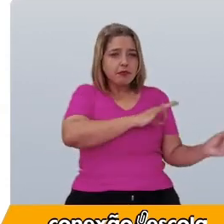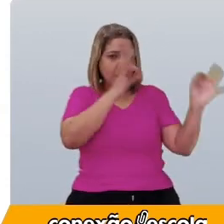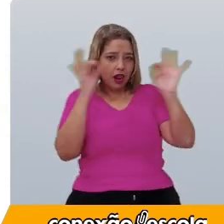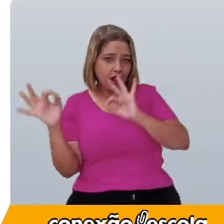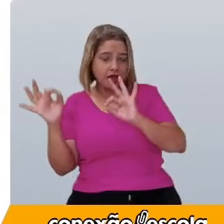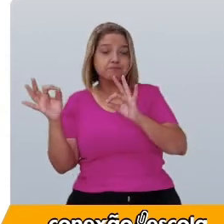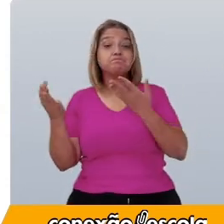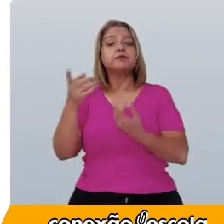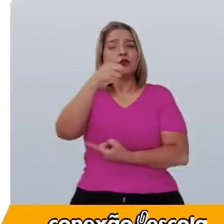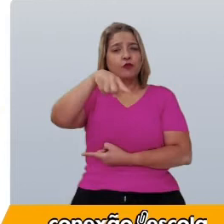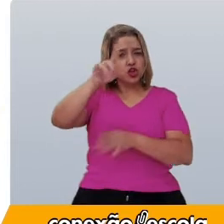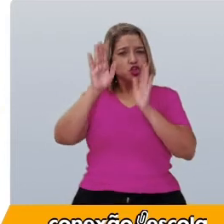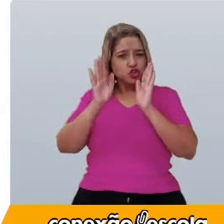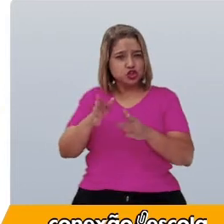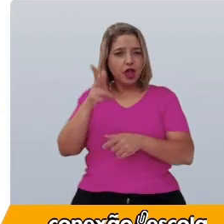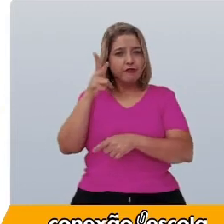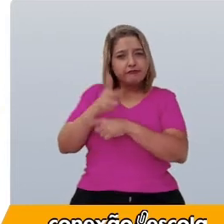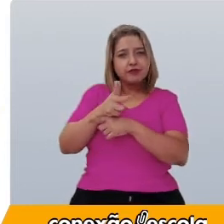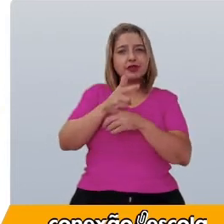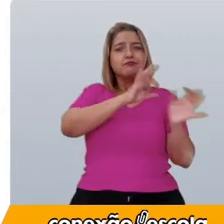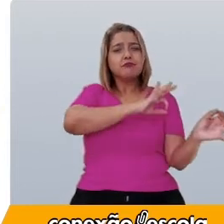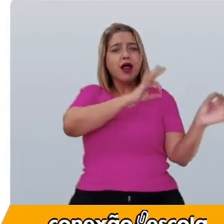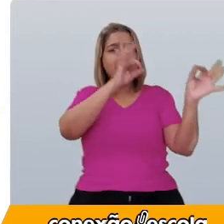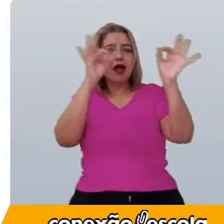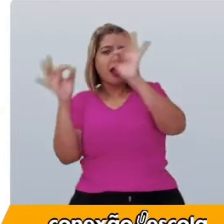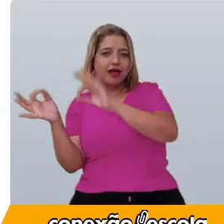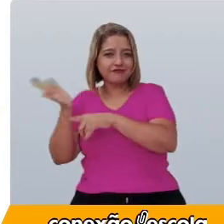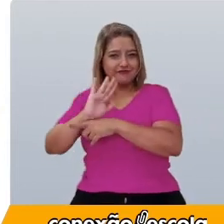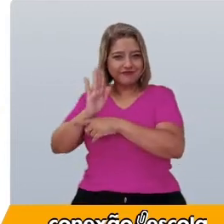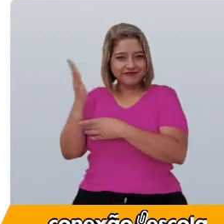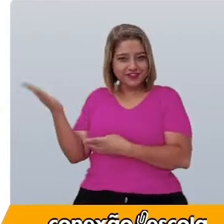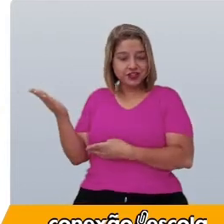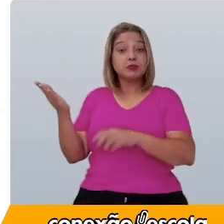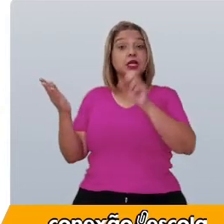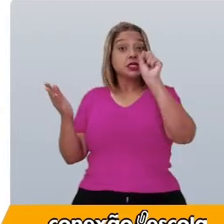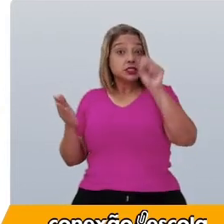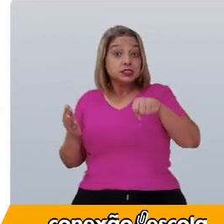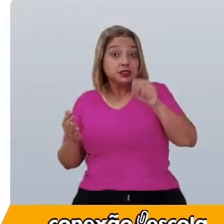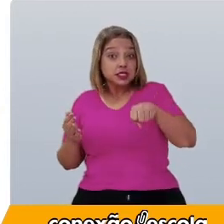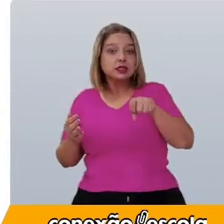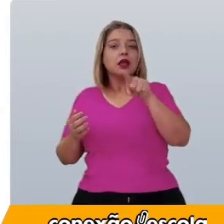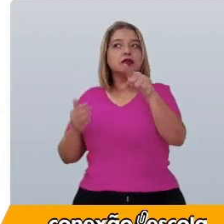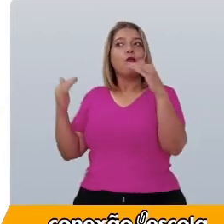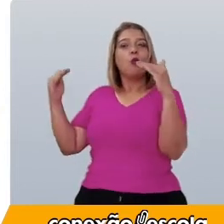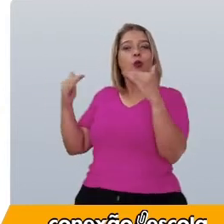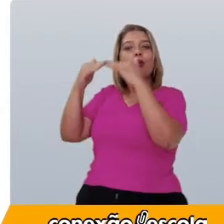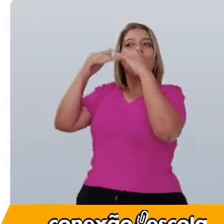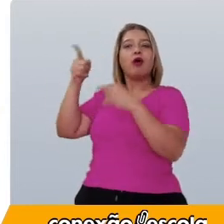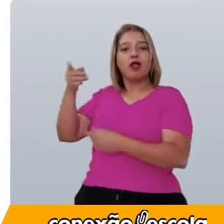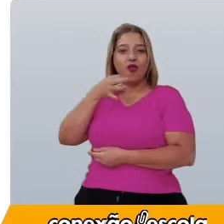já assistiu a esse filme? Se sim, concorda com a opinião da autora?